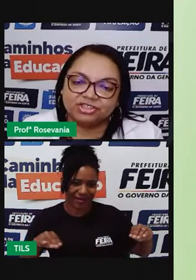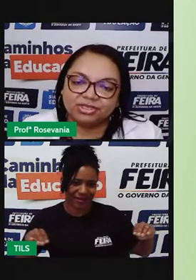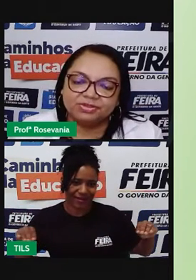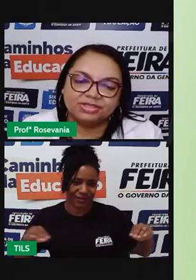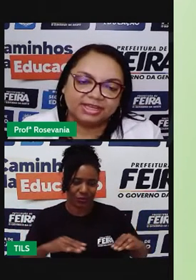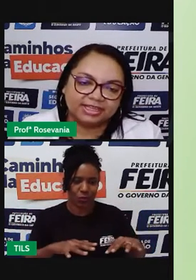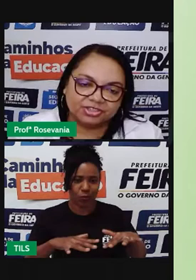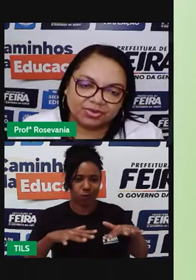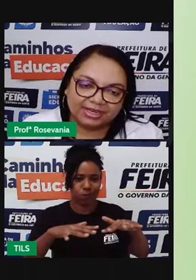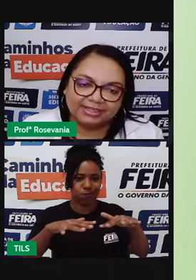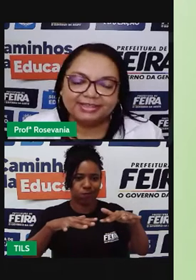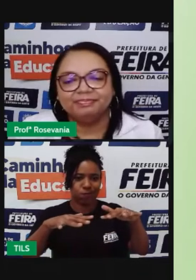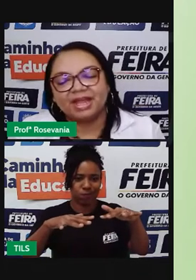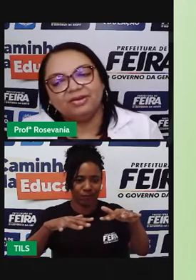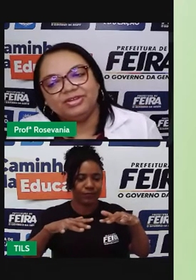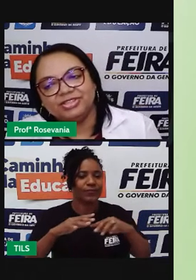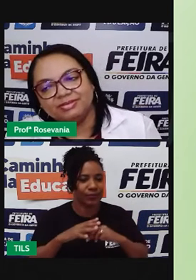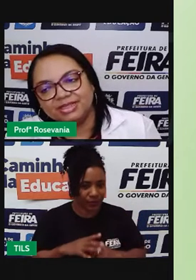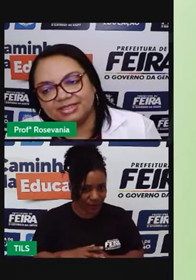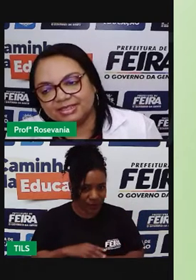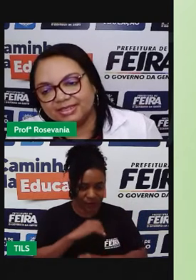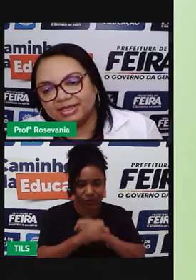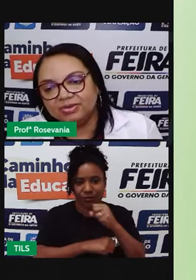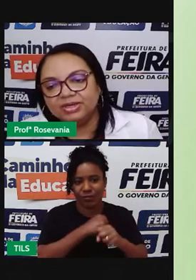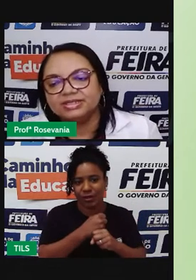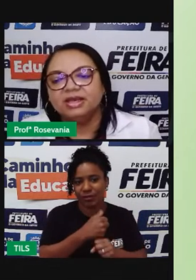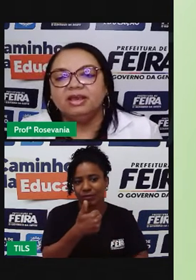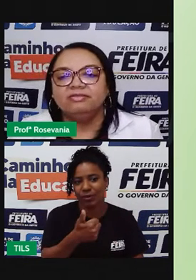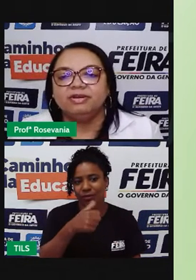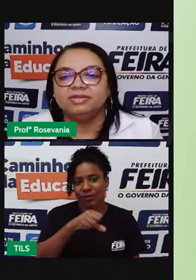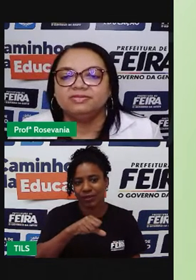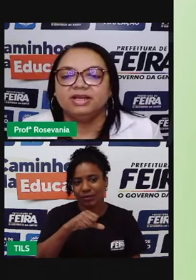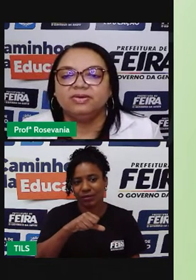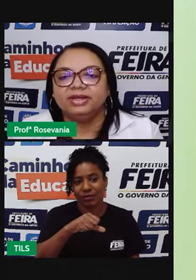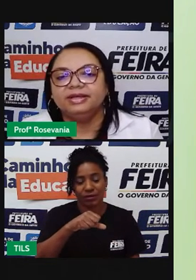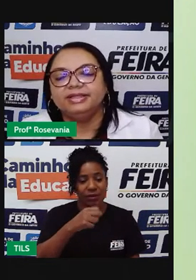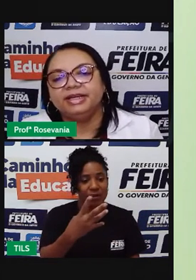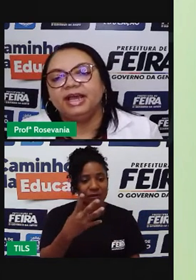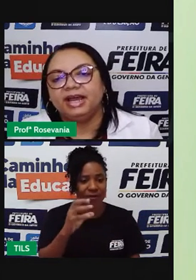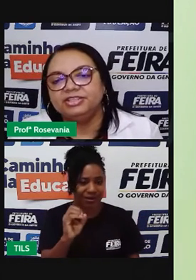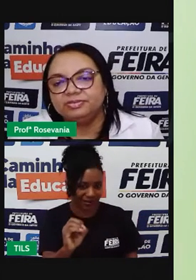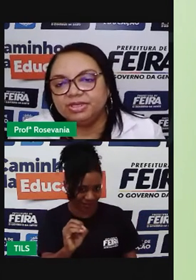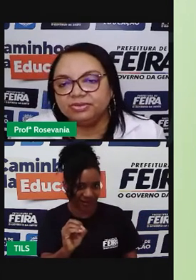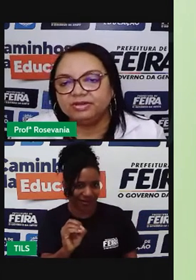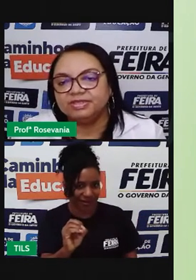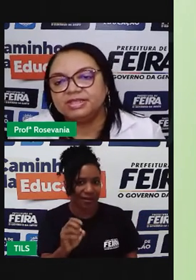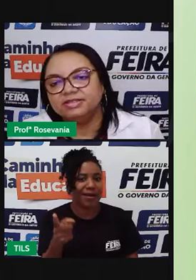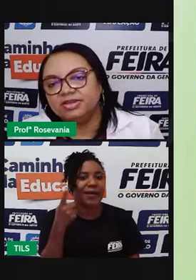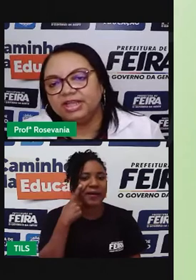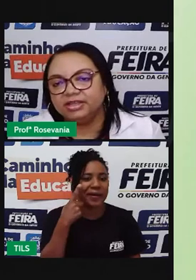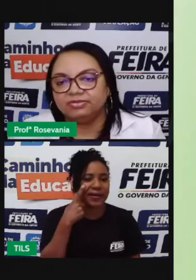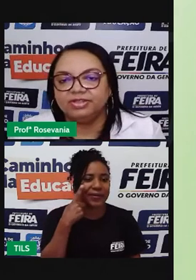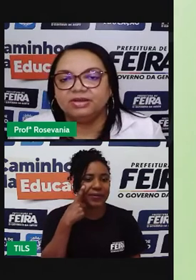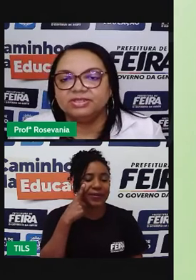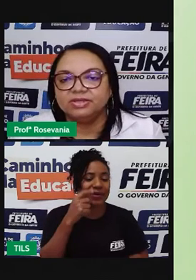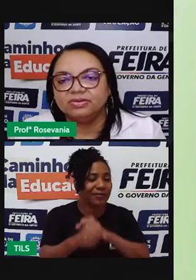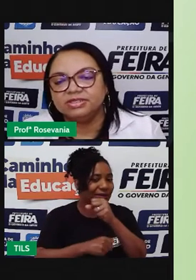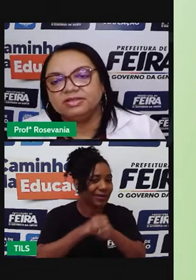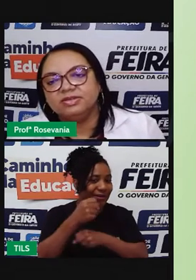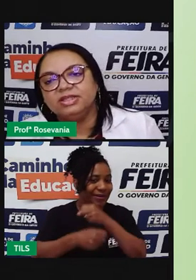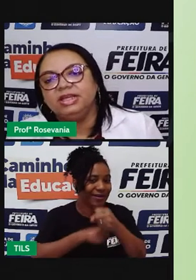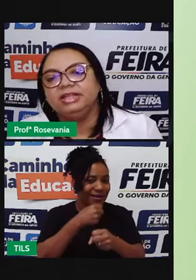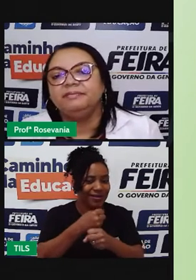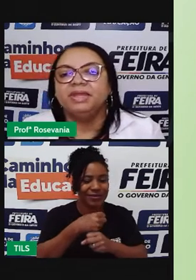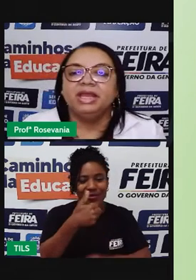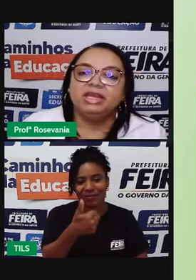Aí, partimos, né, da de 40, agora estamos na de 62. Vamos ver agora, né, a de 1980, o finalzinho